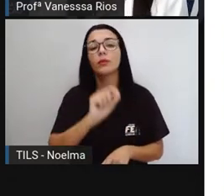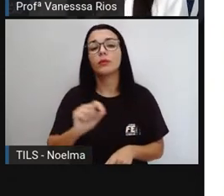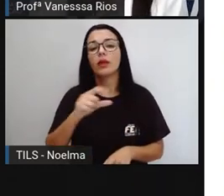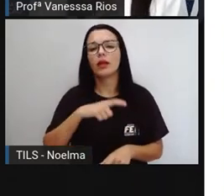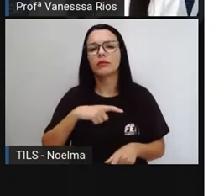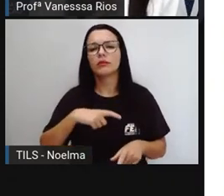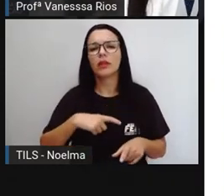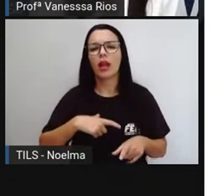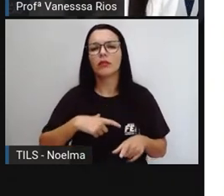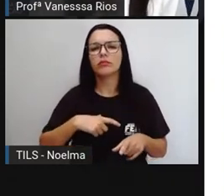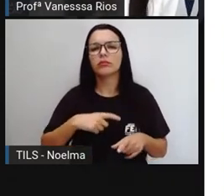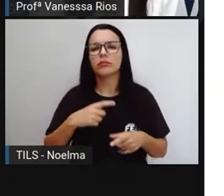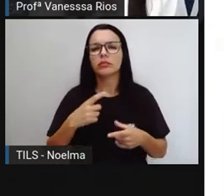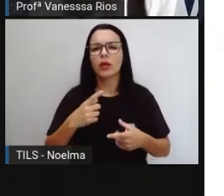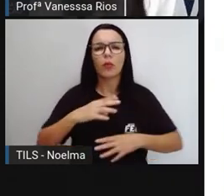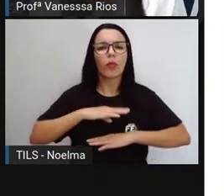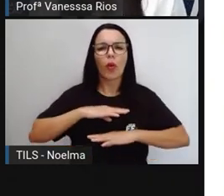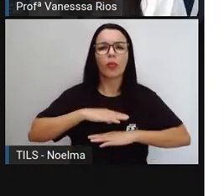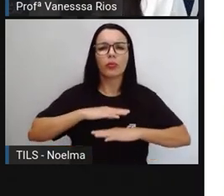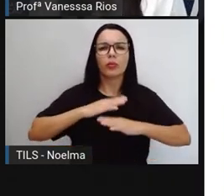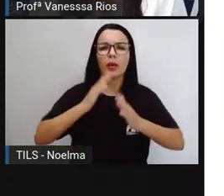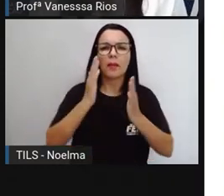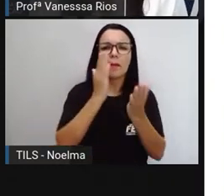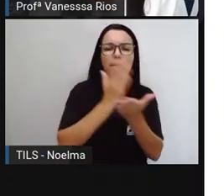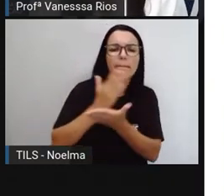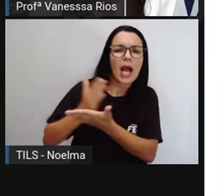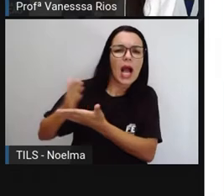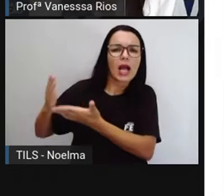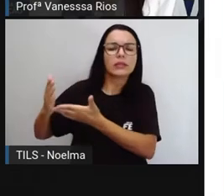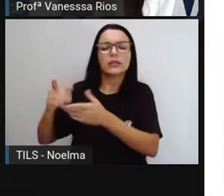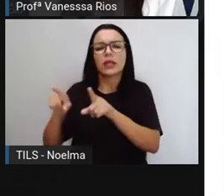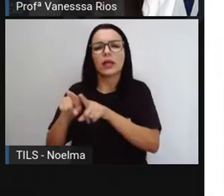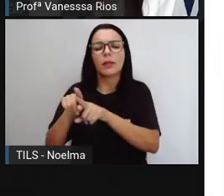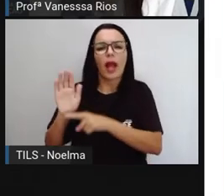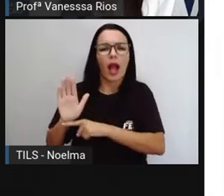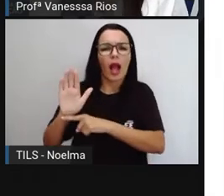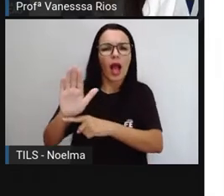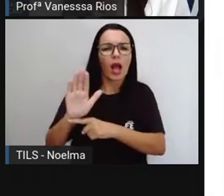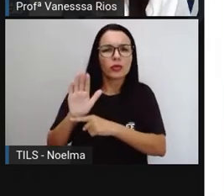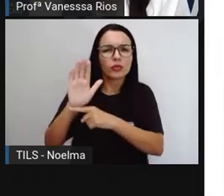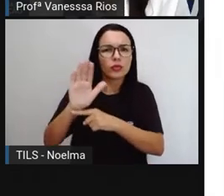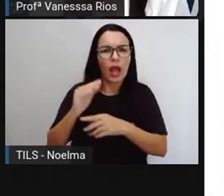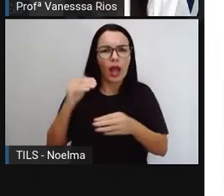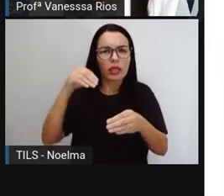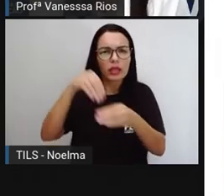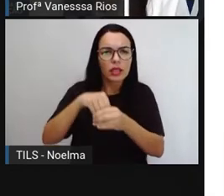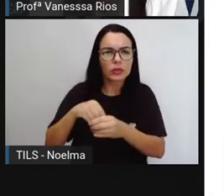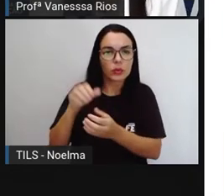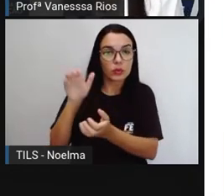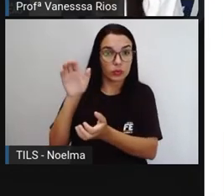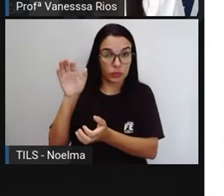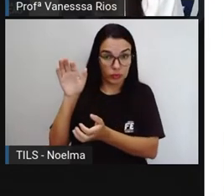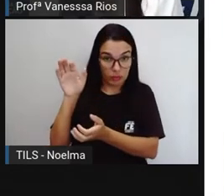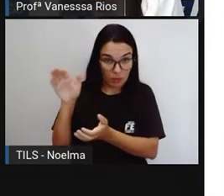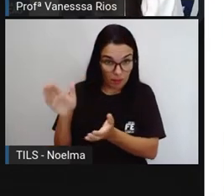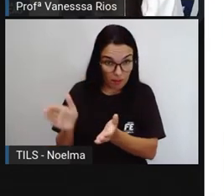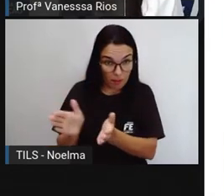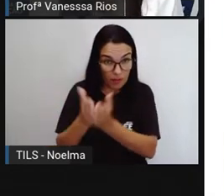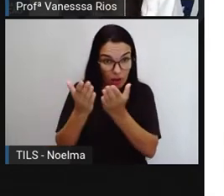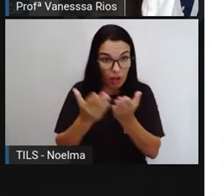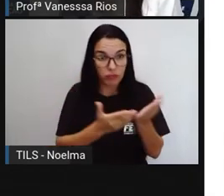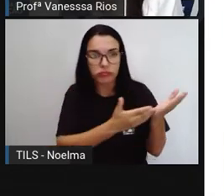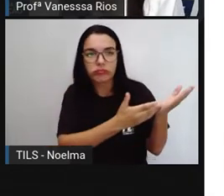partes do corpo, vários outros órgãos que ajudam dentro desse processo, mas a Pró trouxe essa